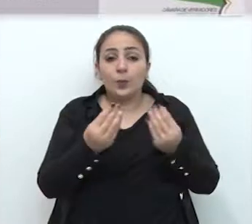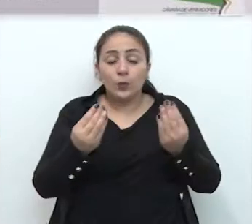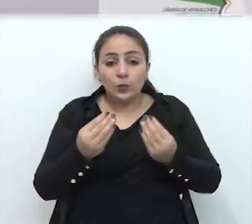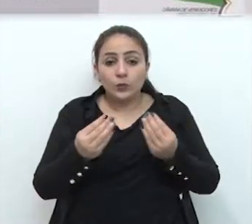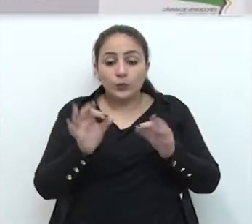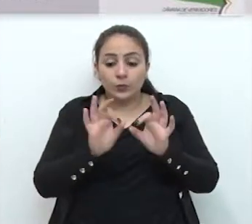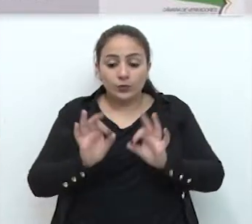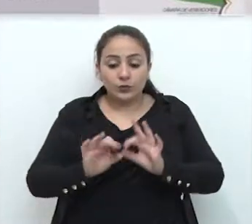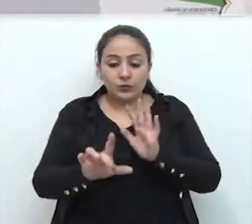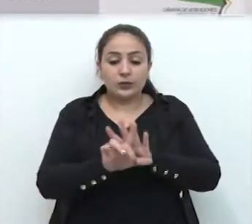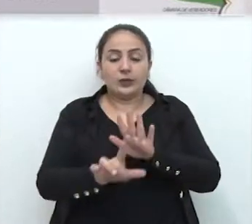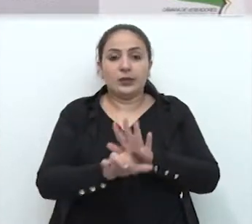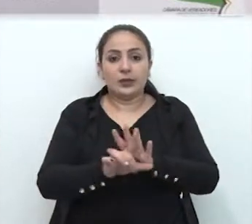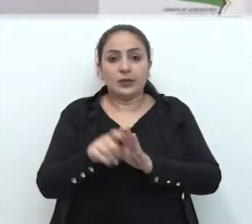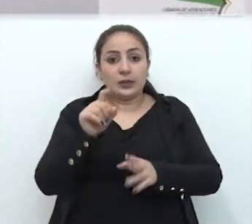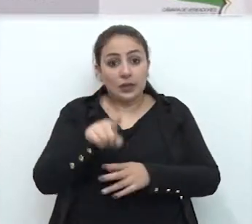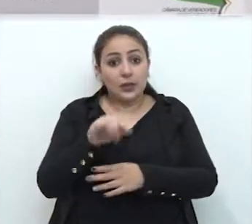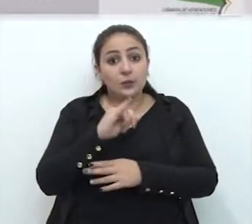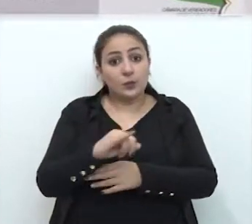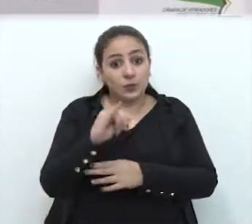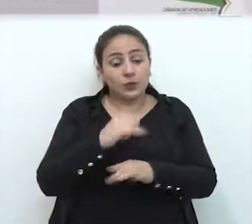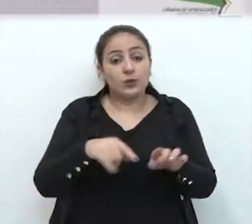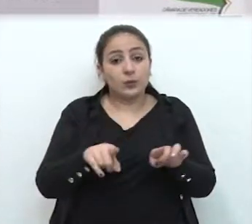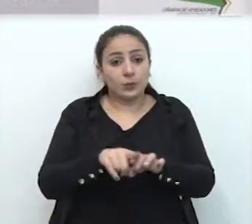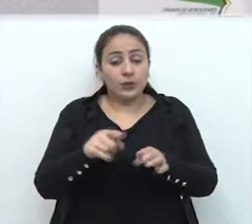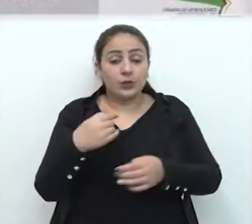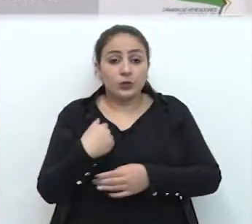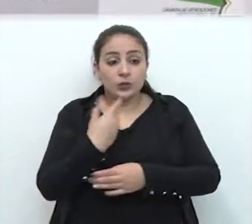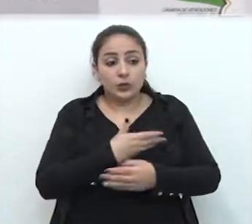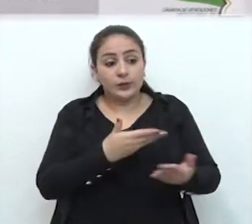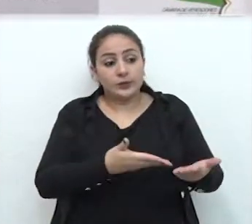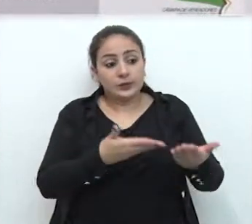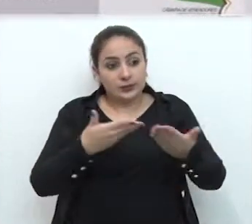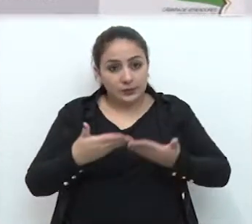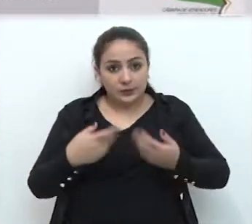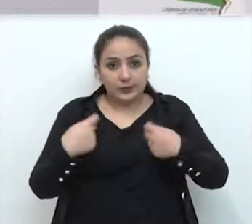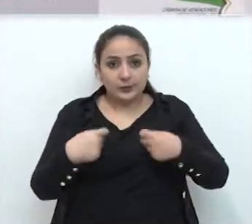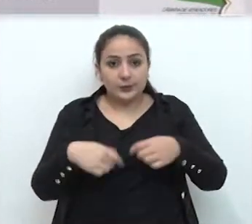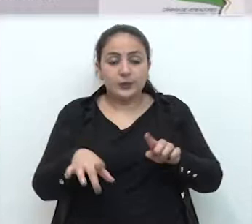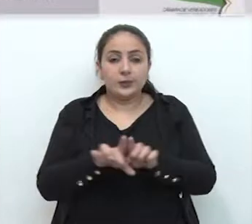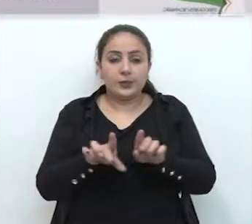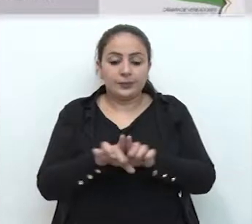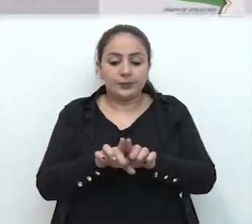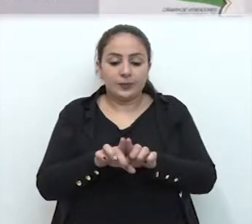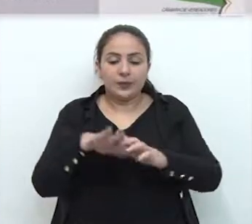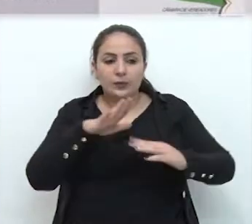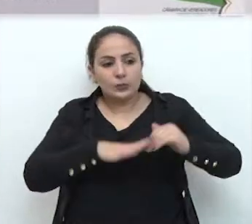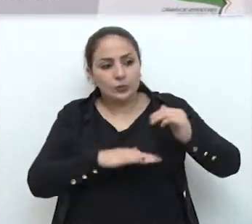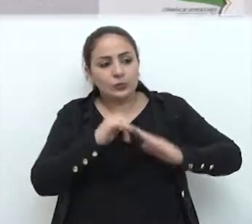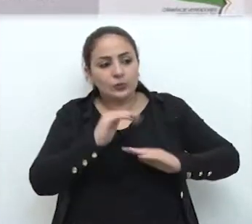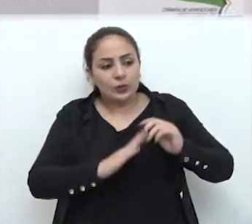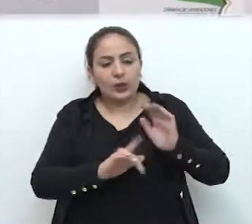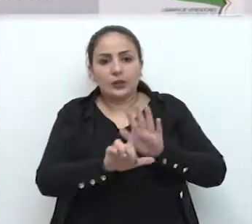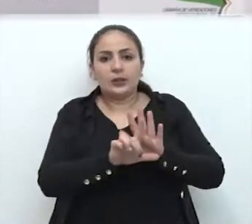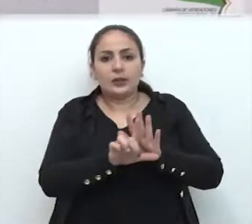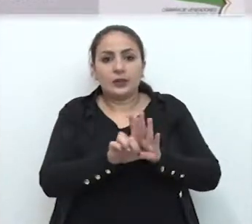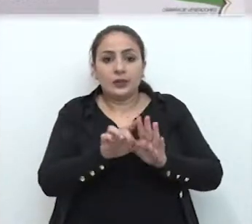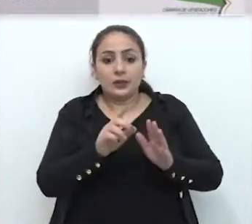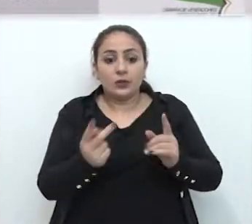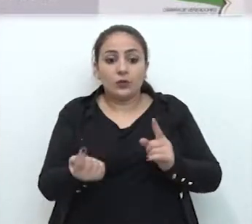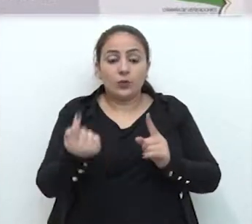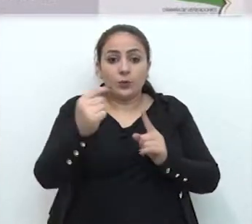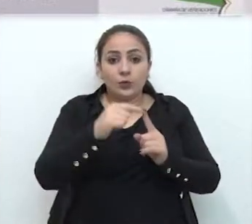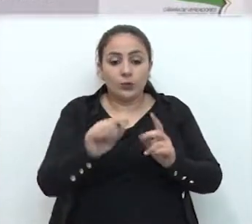muito disso, os projetos de lei, que são importantes também, que a gente recebe as demandas e vai construindo legislações que visam